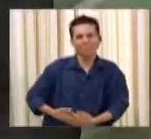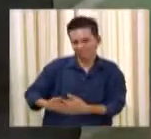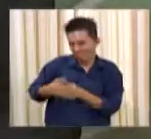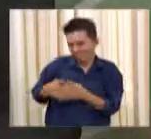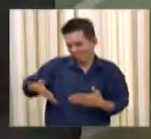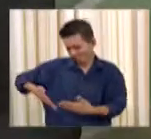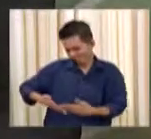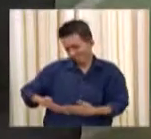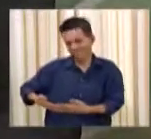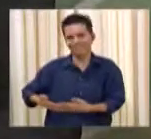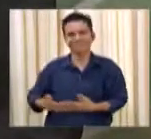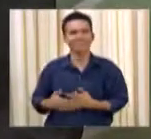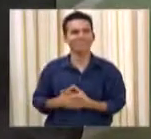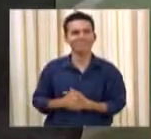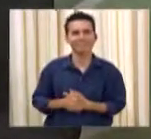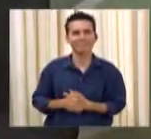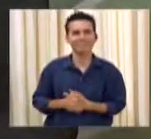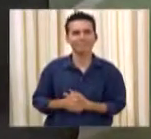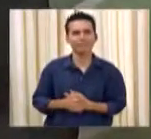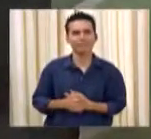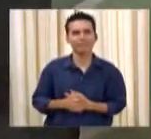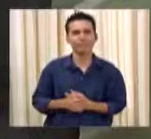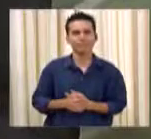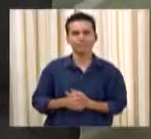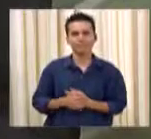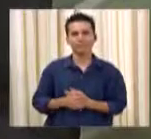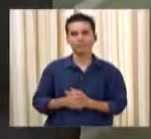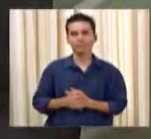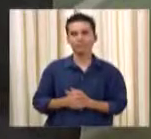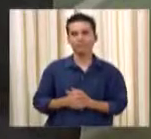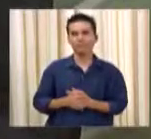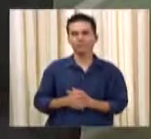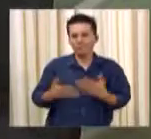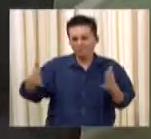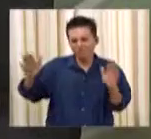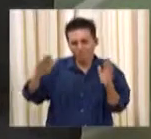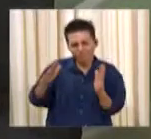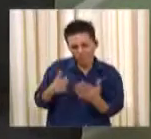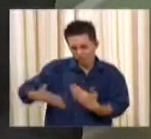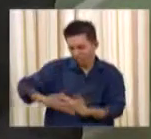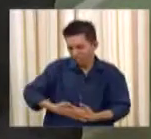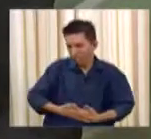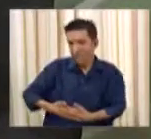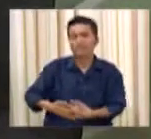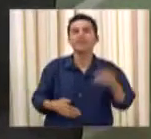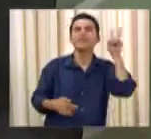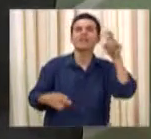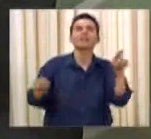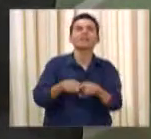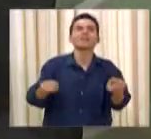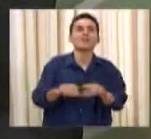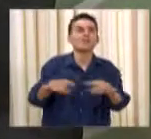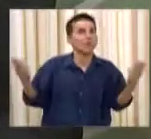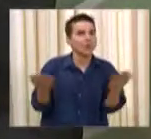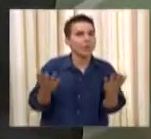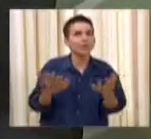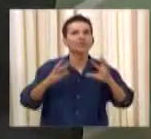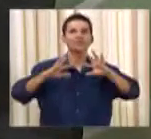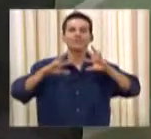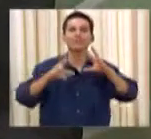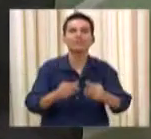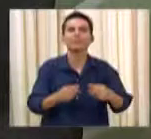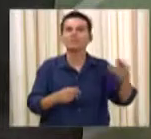meio introspectivo demais. Lembrando que hoje é obrigatório que todas as crianças façam o teste da orelhinha,